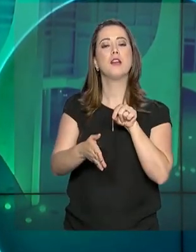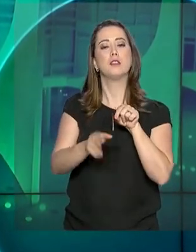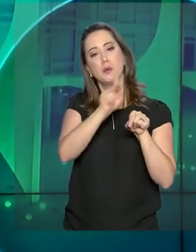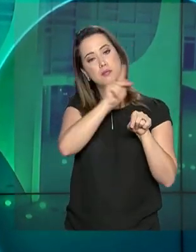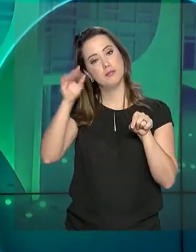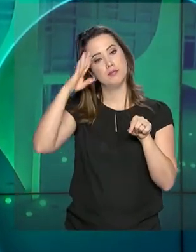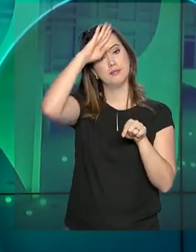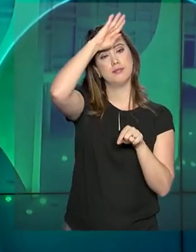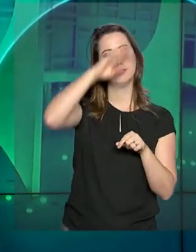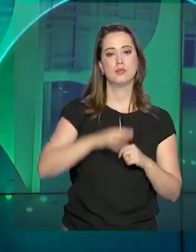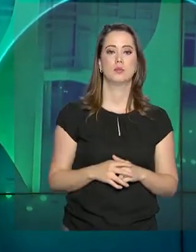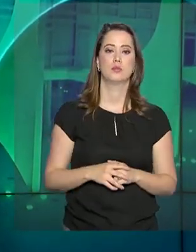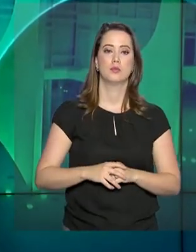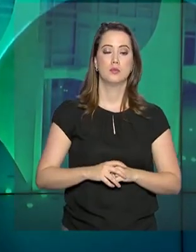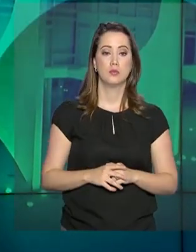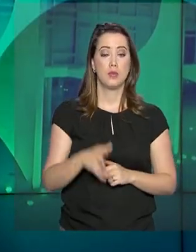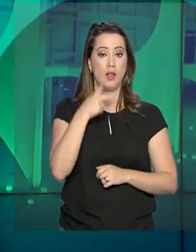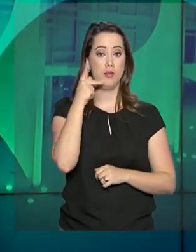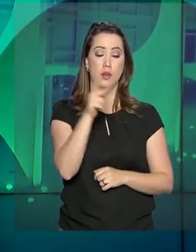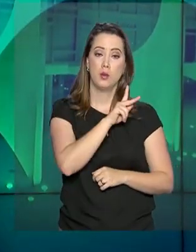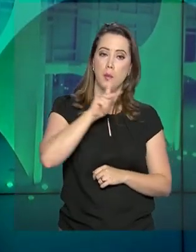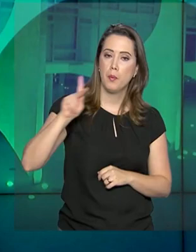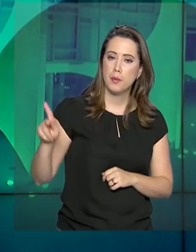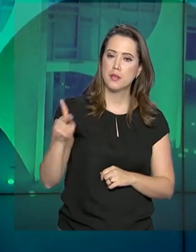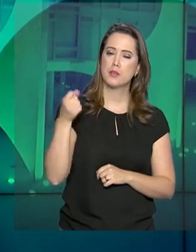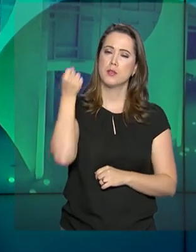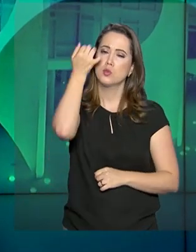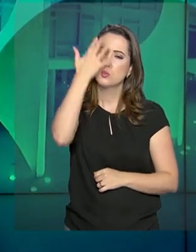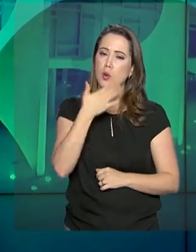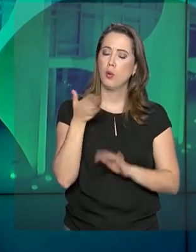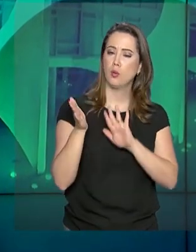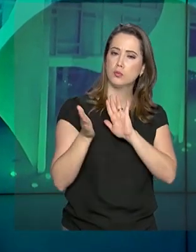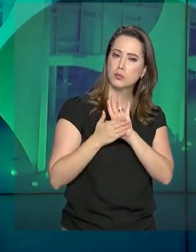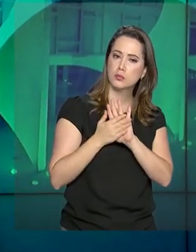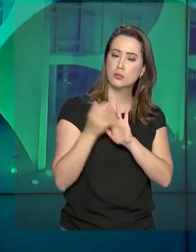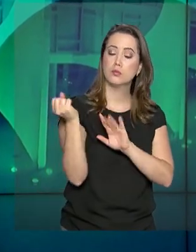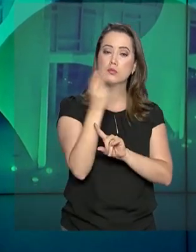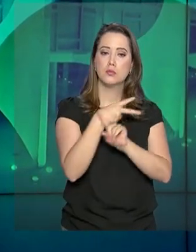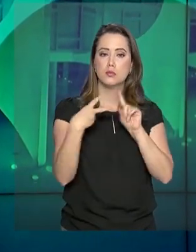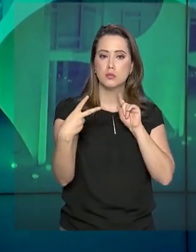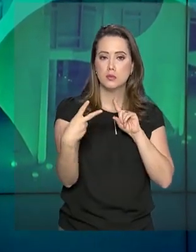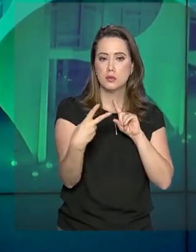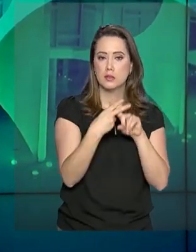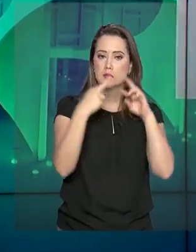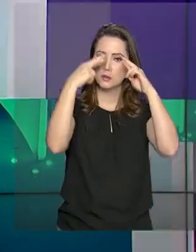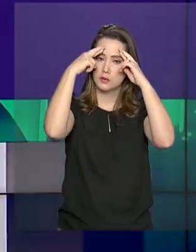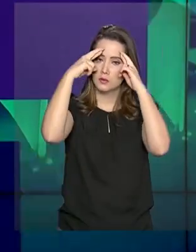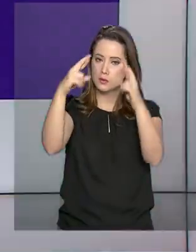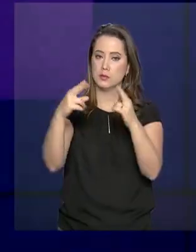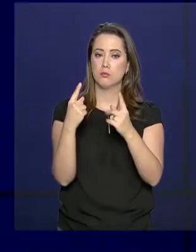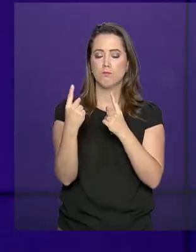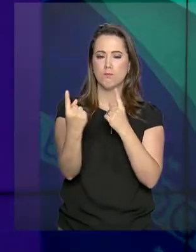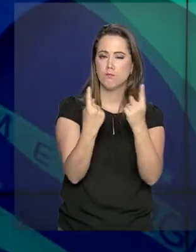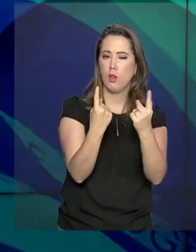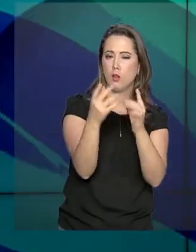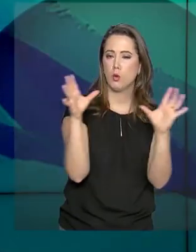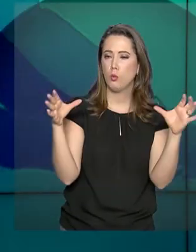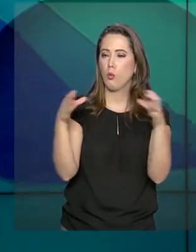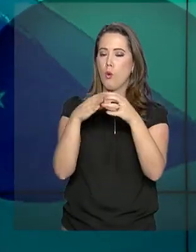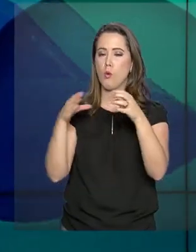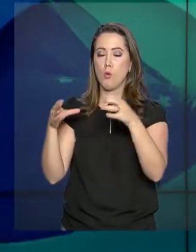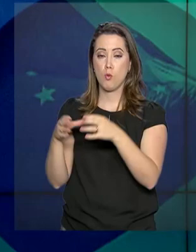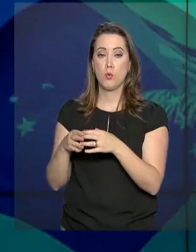presidente Jair Bolsonaro. No discurso, o presidente falou que a proposta da nova Previdência vai respeitar as